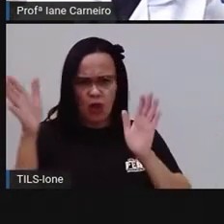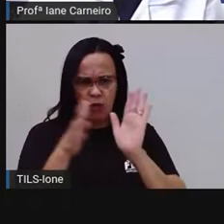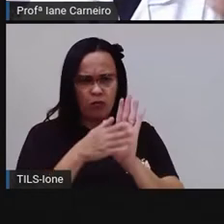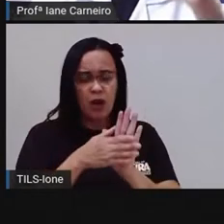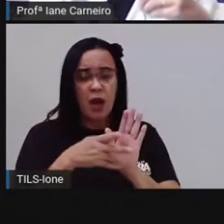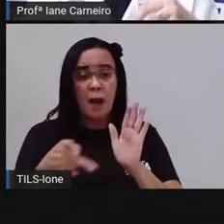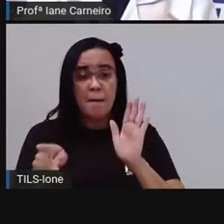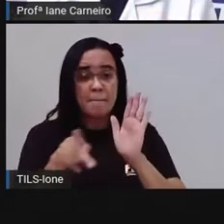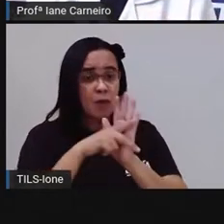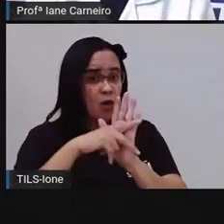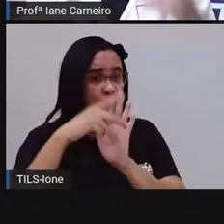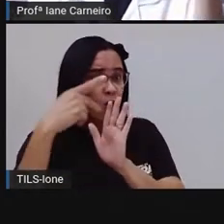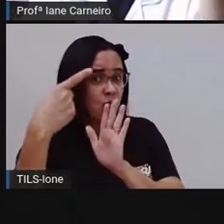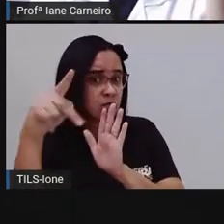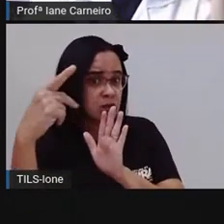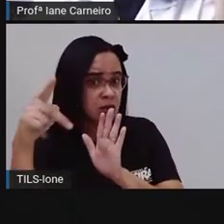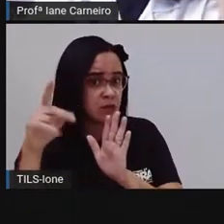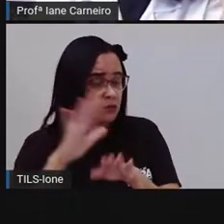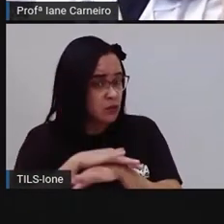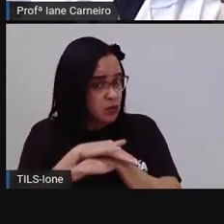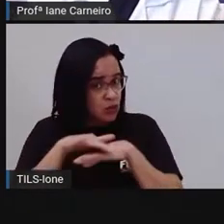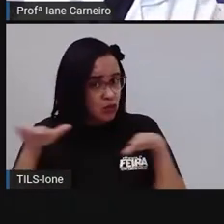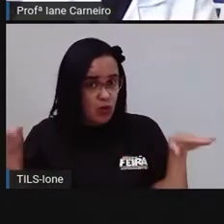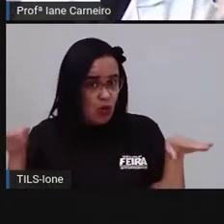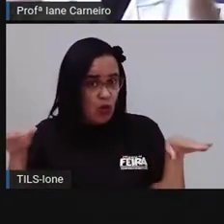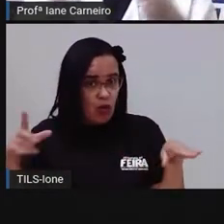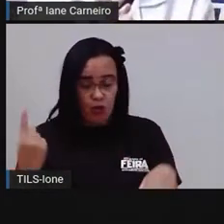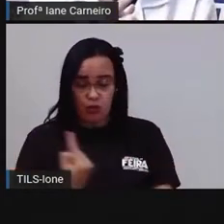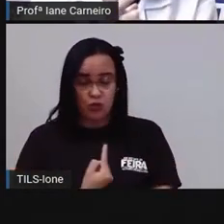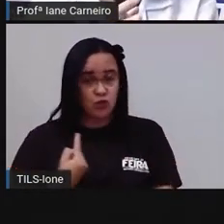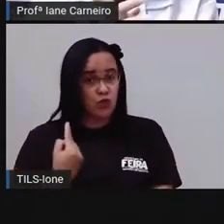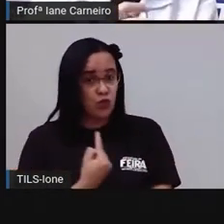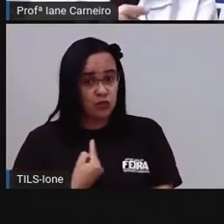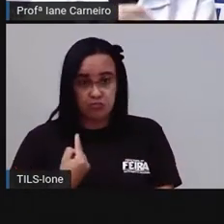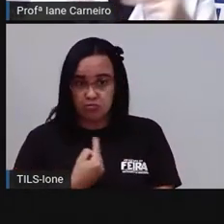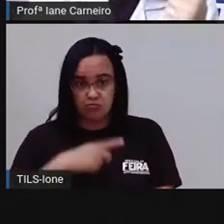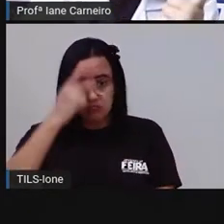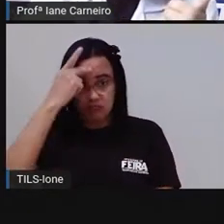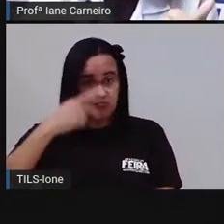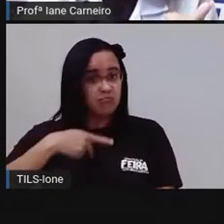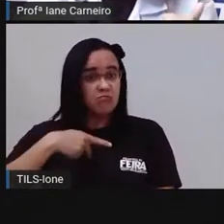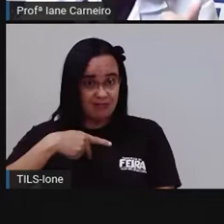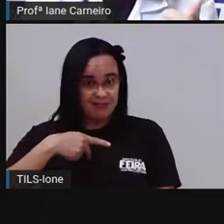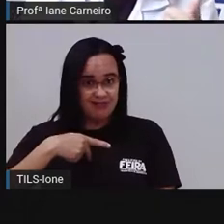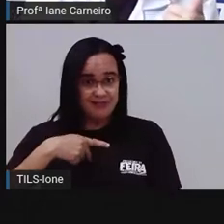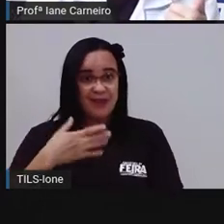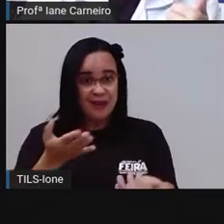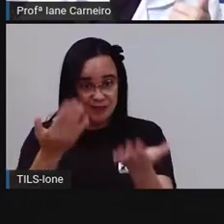fio dental. E a minha escova, somente eu posso usá-la. Então, vamos lá?